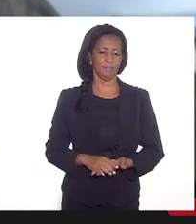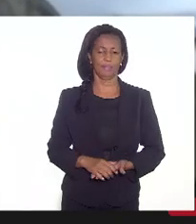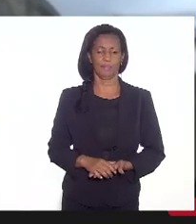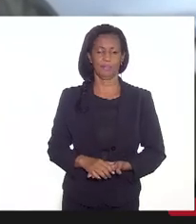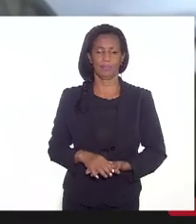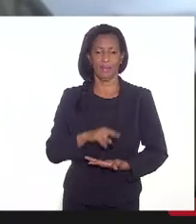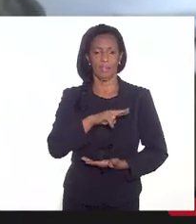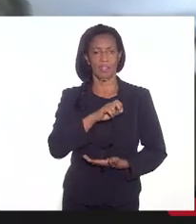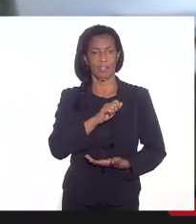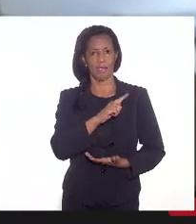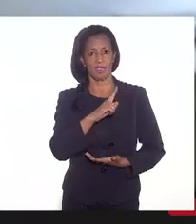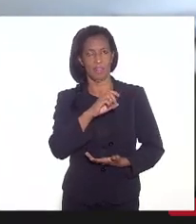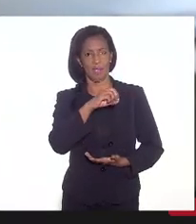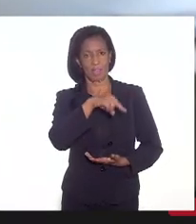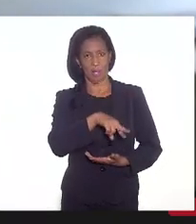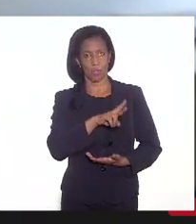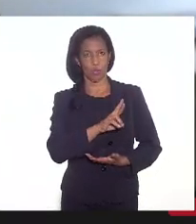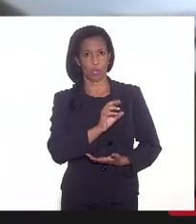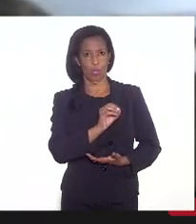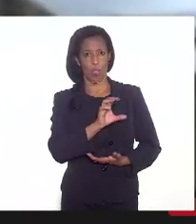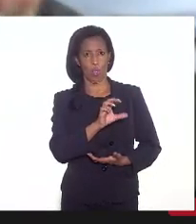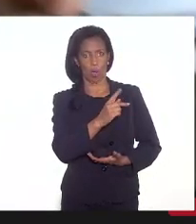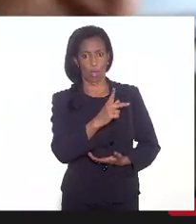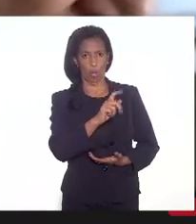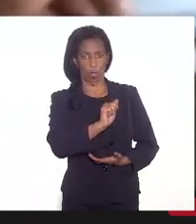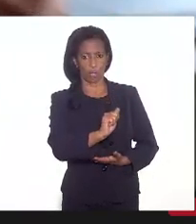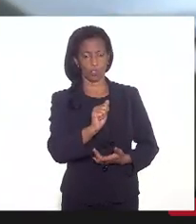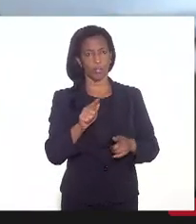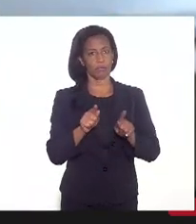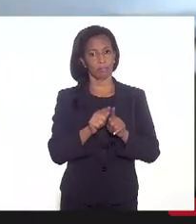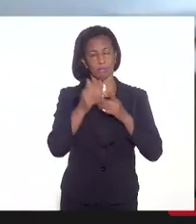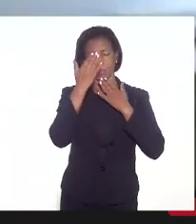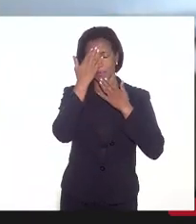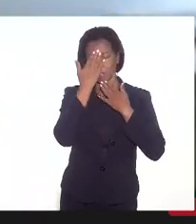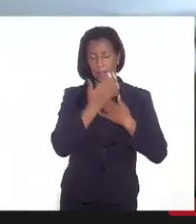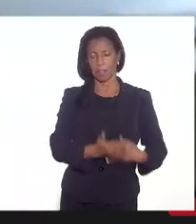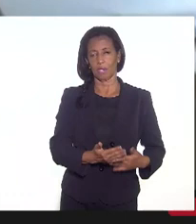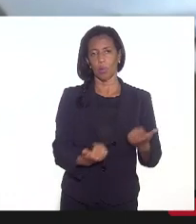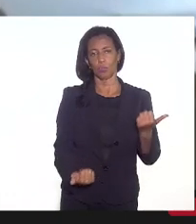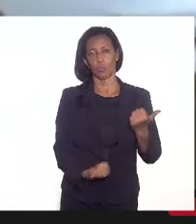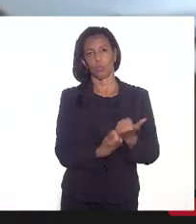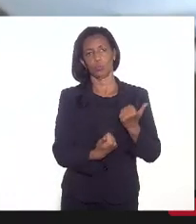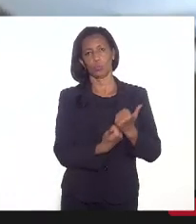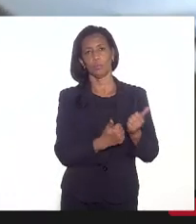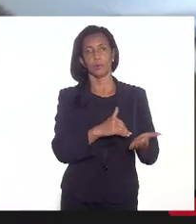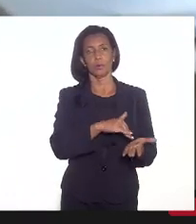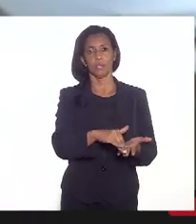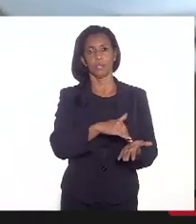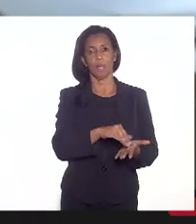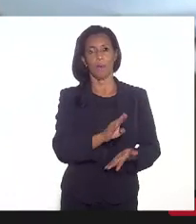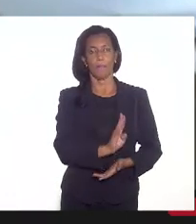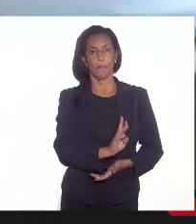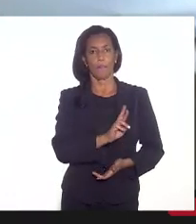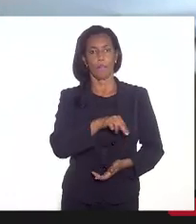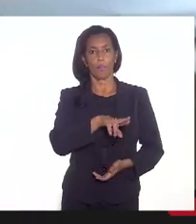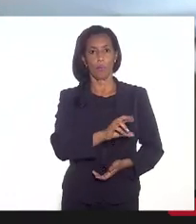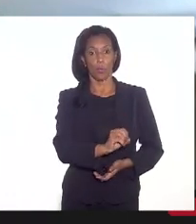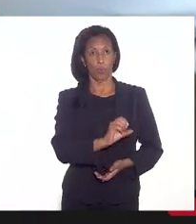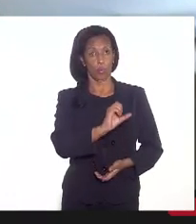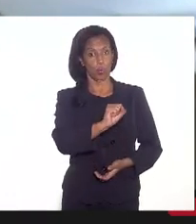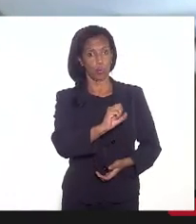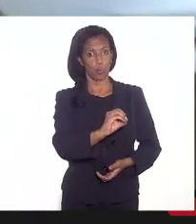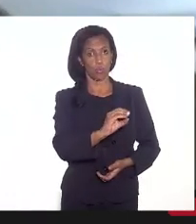Nelson Rocha, e agradecer a presença do subsecretário Bruno Sobral,